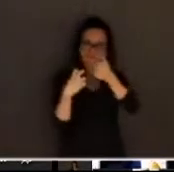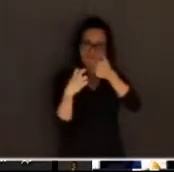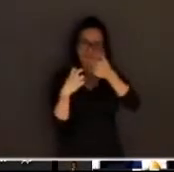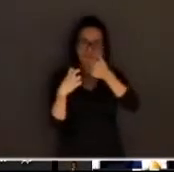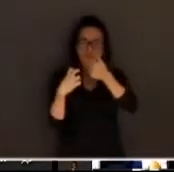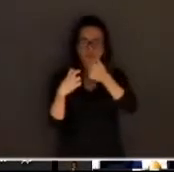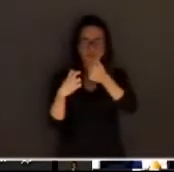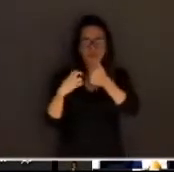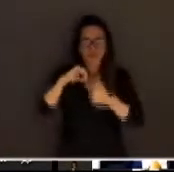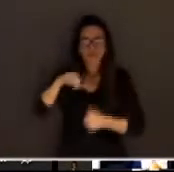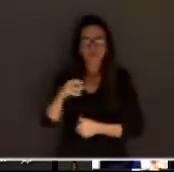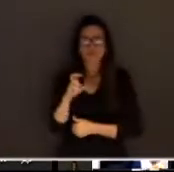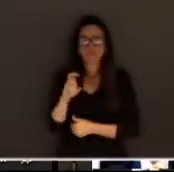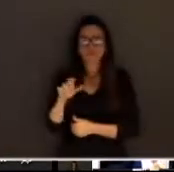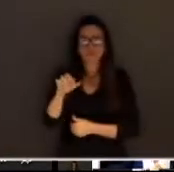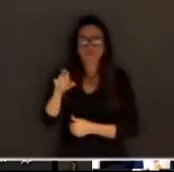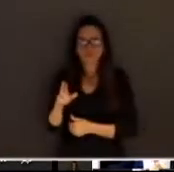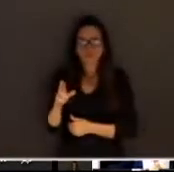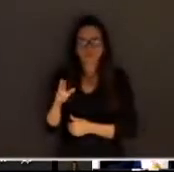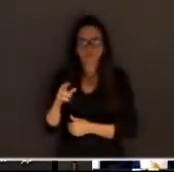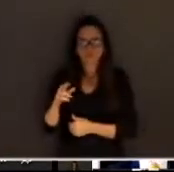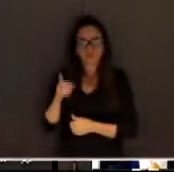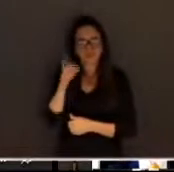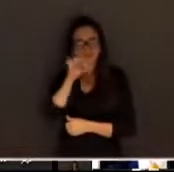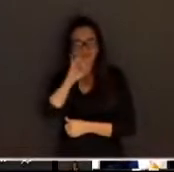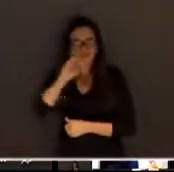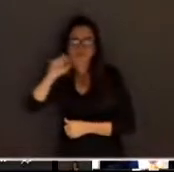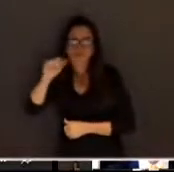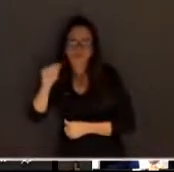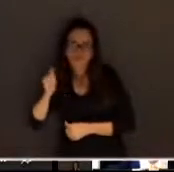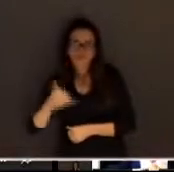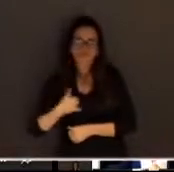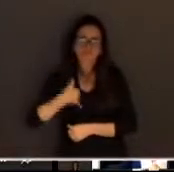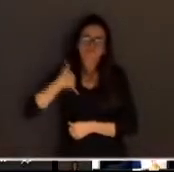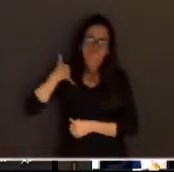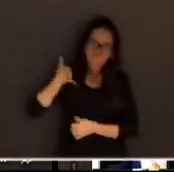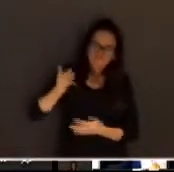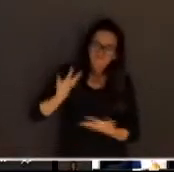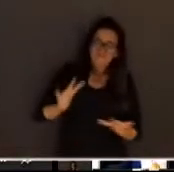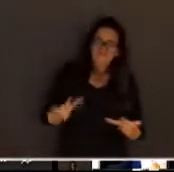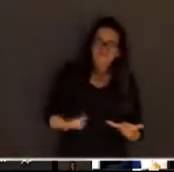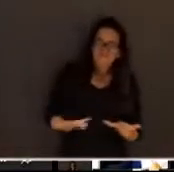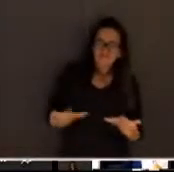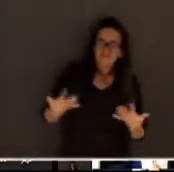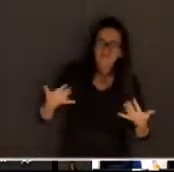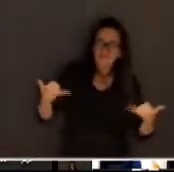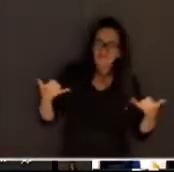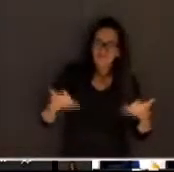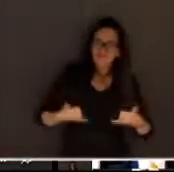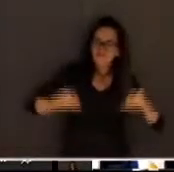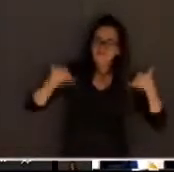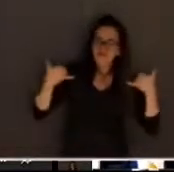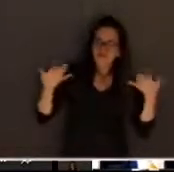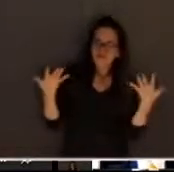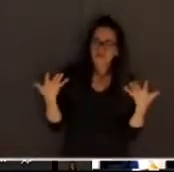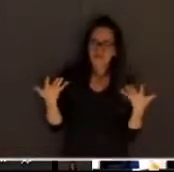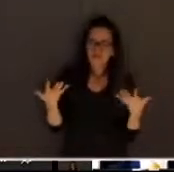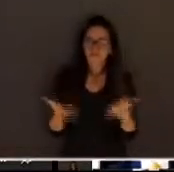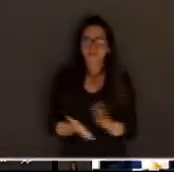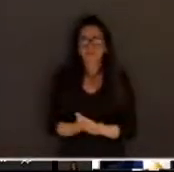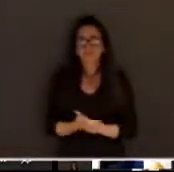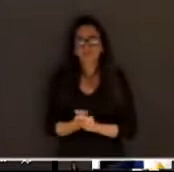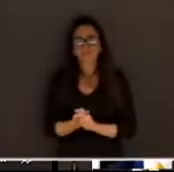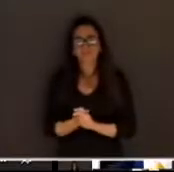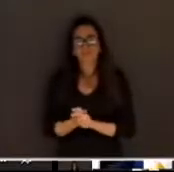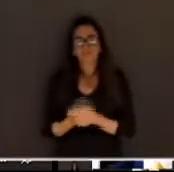É dia de festa para aqueles que são os curadores da vida, para usar a expressão do genial